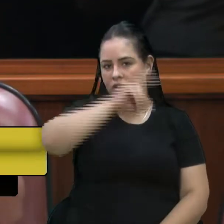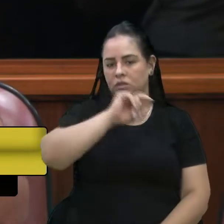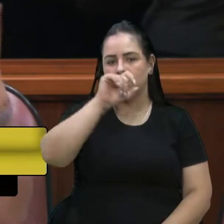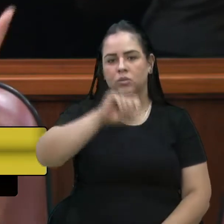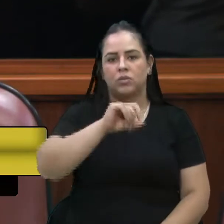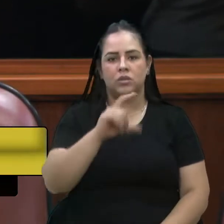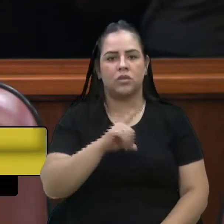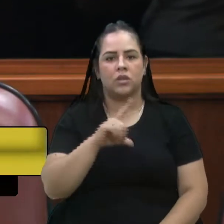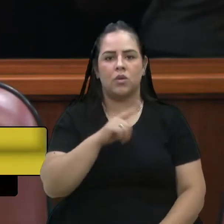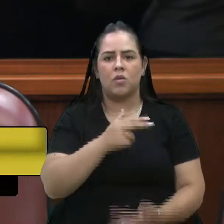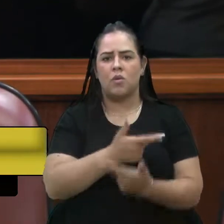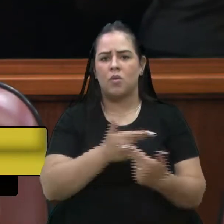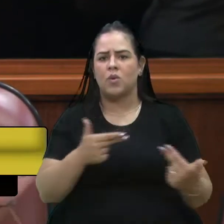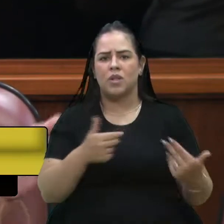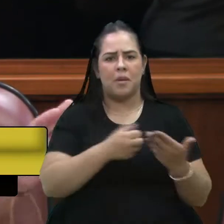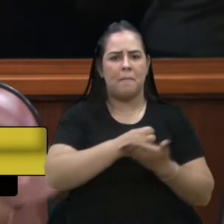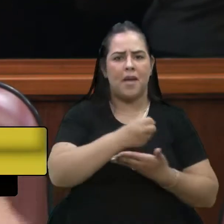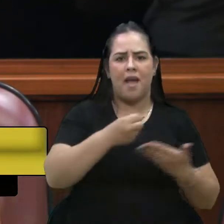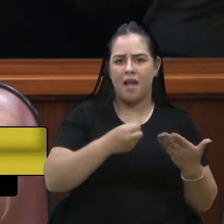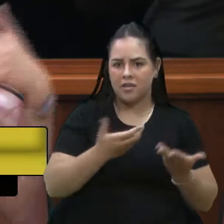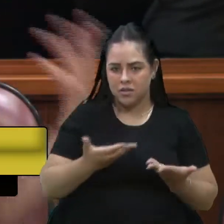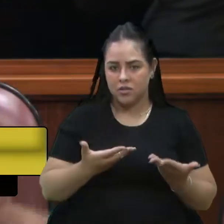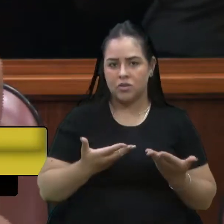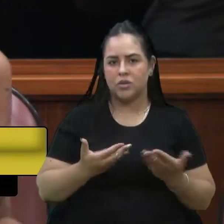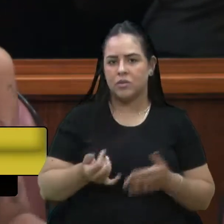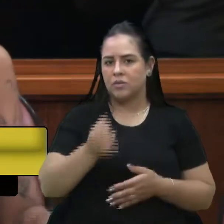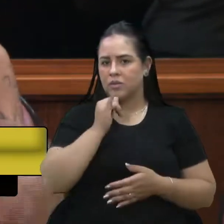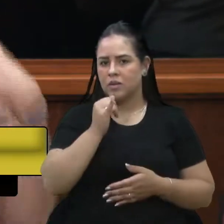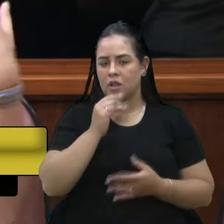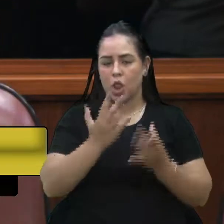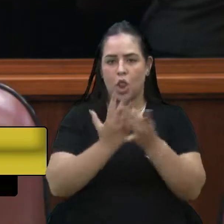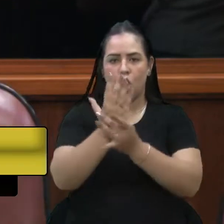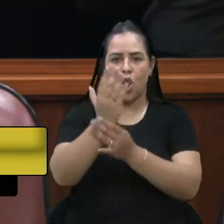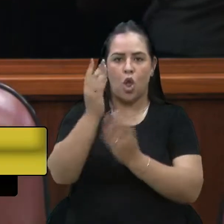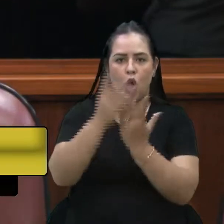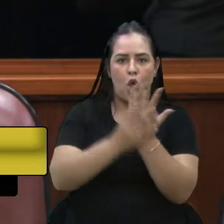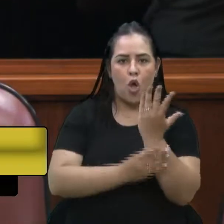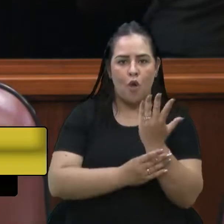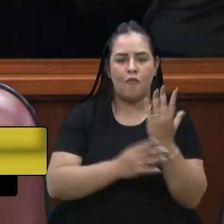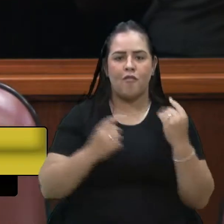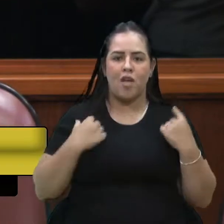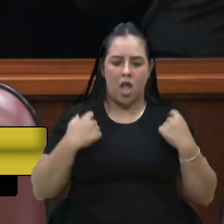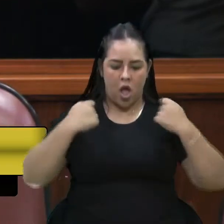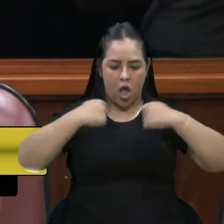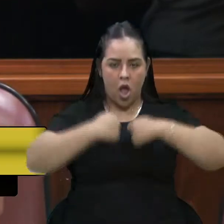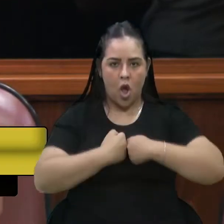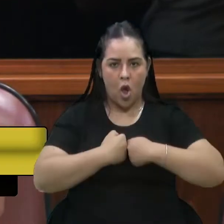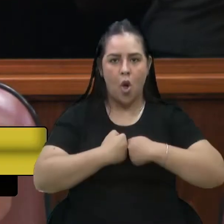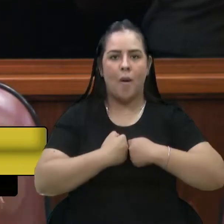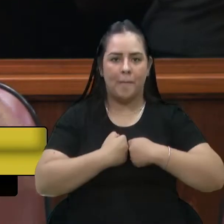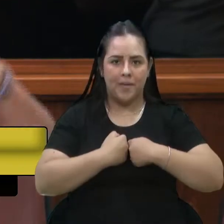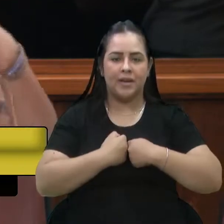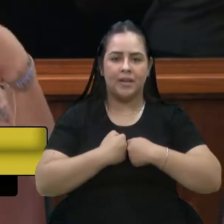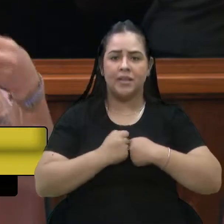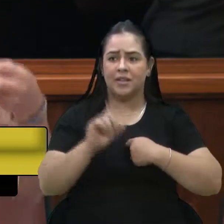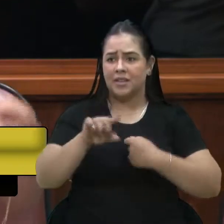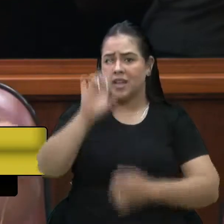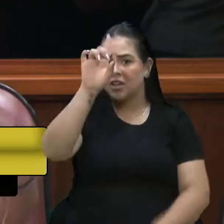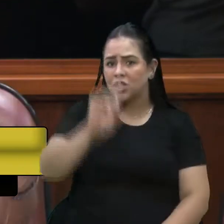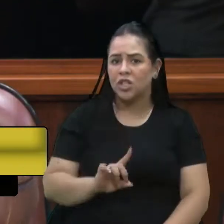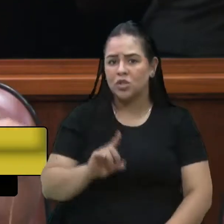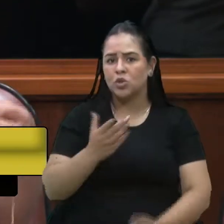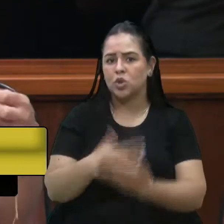de coisas básicas, como, por exemplo, as luvas, os guardapós, aquilo que é um direito de todo